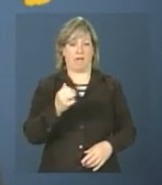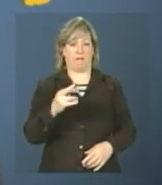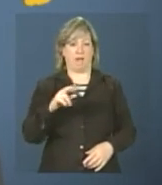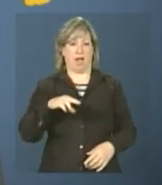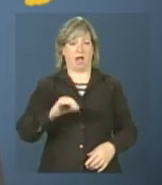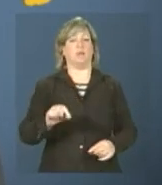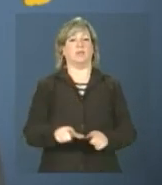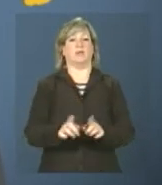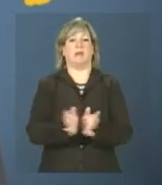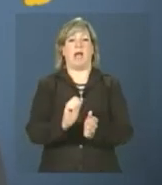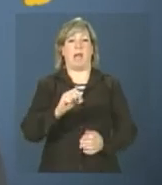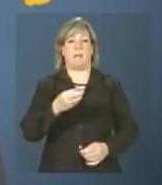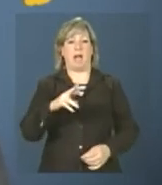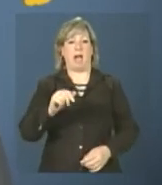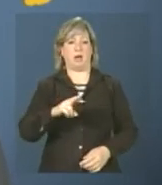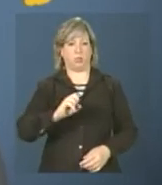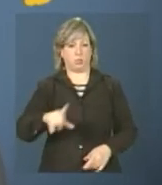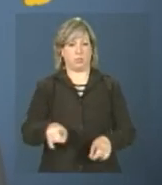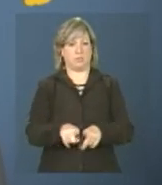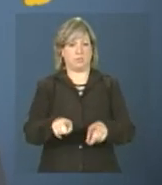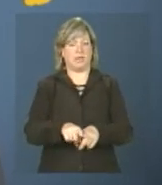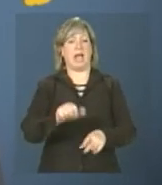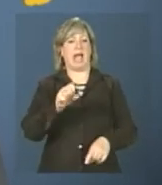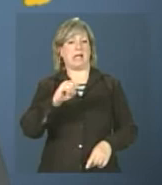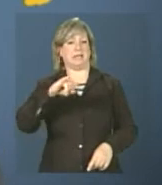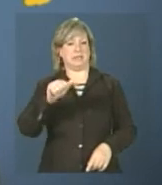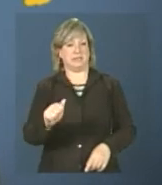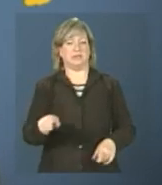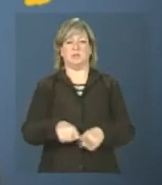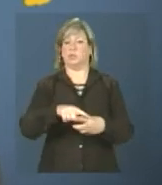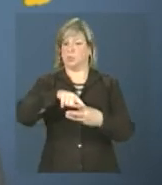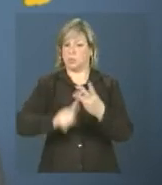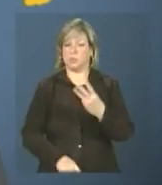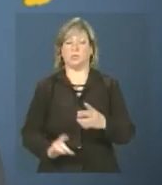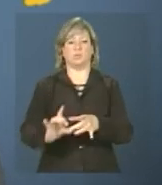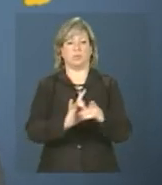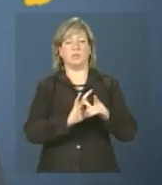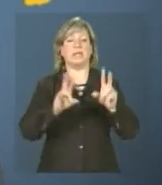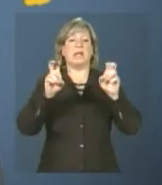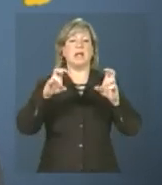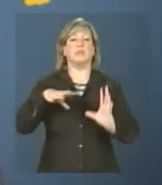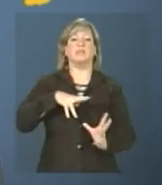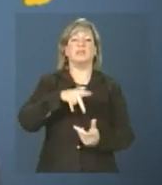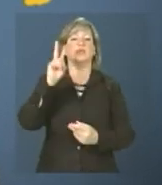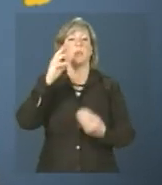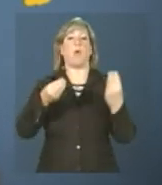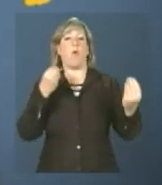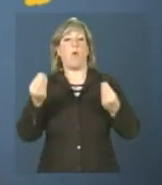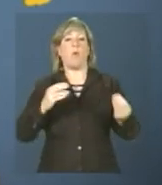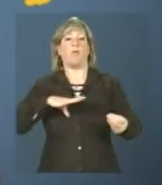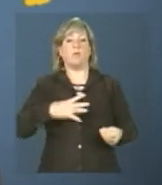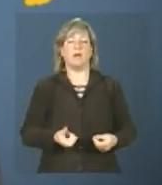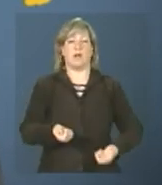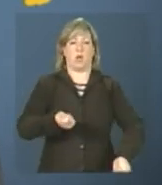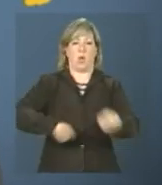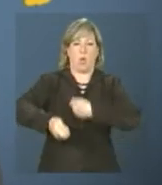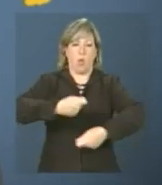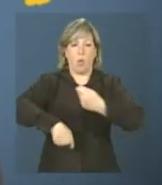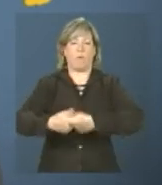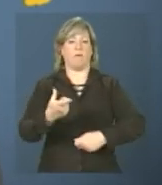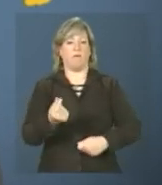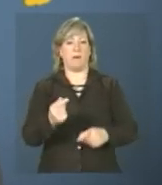asiático, e que por isso tem ampla cobertura na atenção a temas globais, como, por exemplo, os atuais desafios econômico-financeiros,